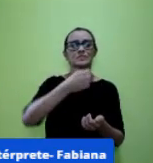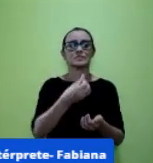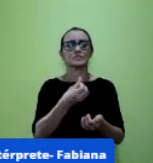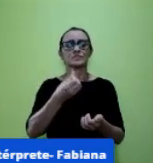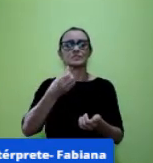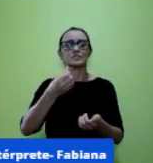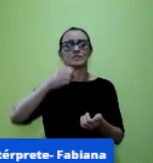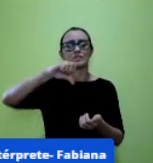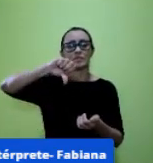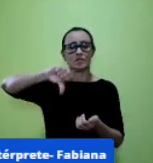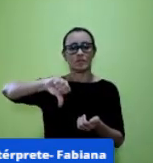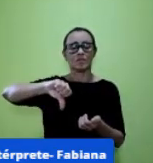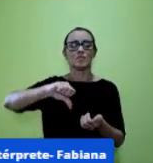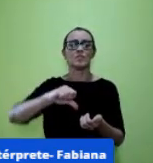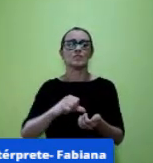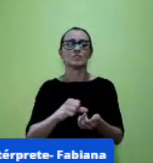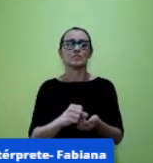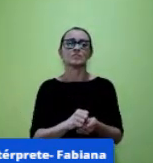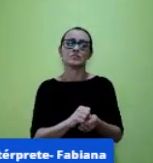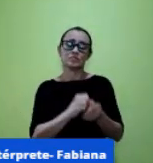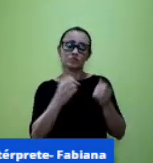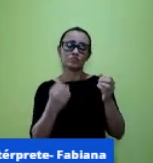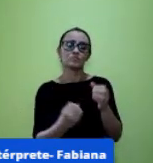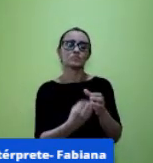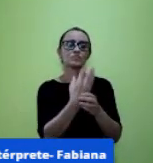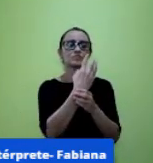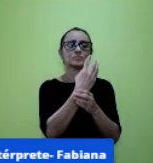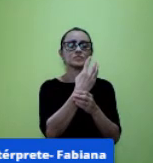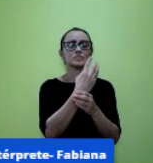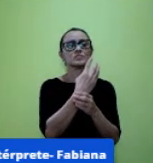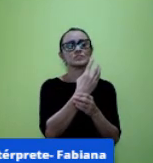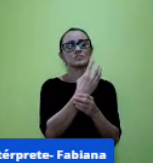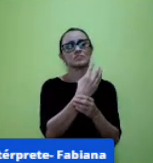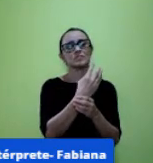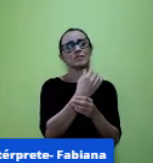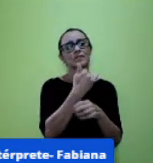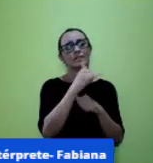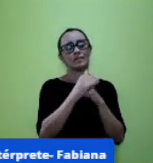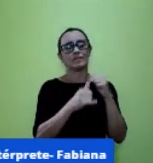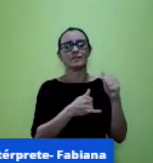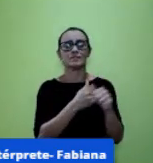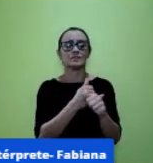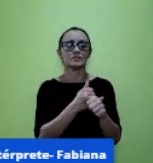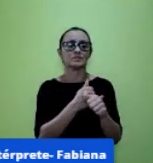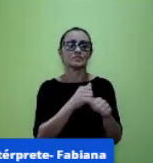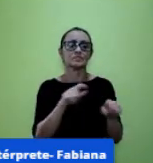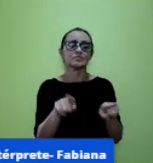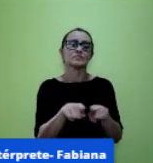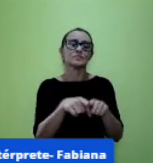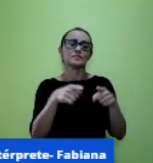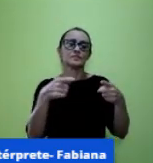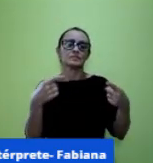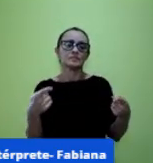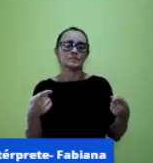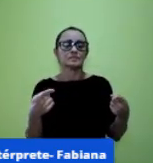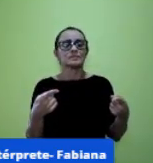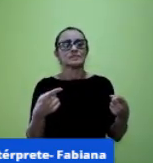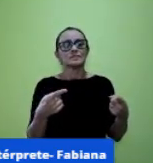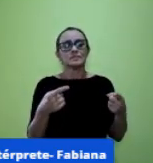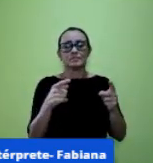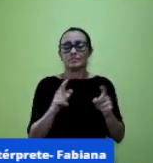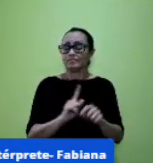nós tivemos a internet só que a princípio da internet não era para todos a internet foi amplamente usada e foi